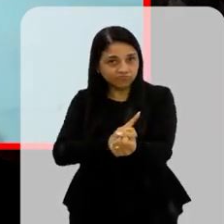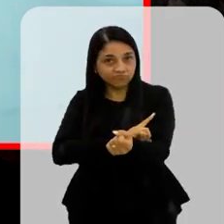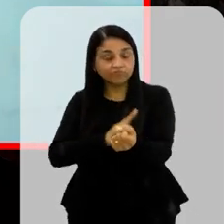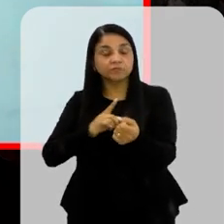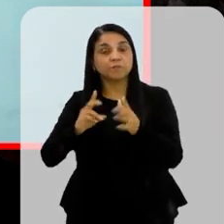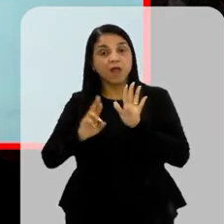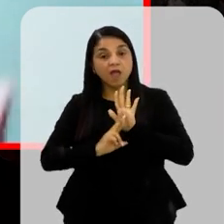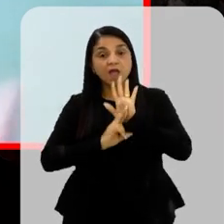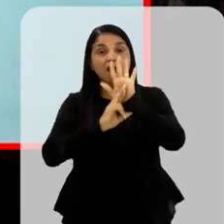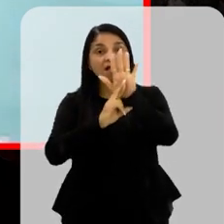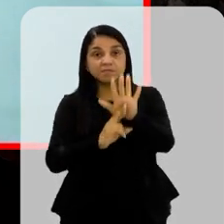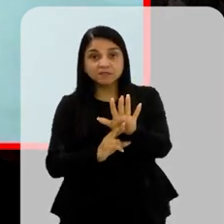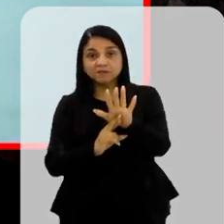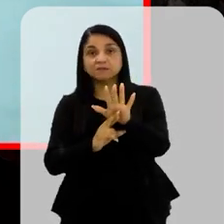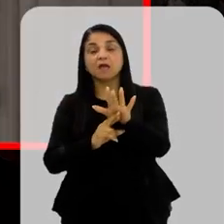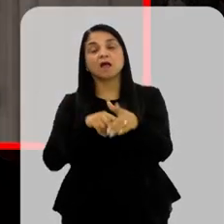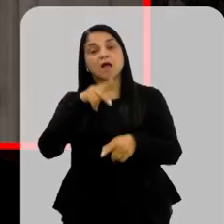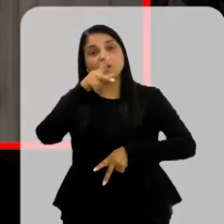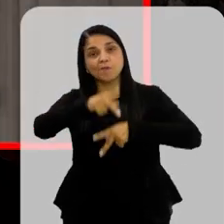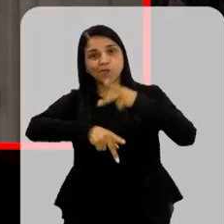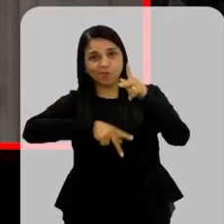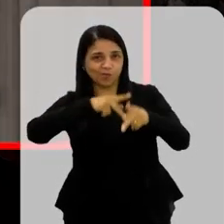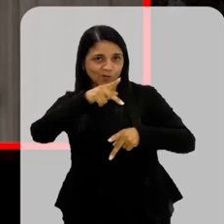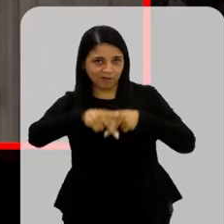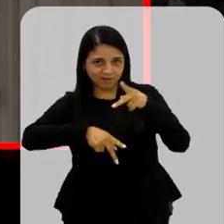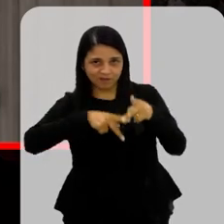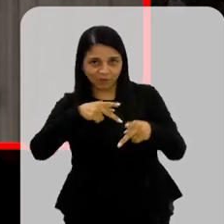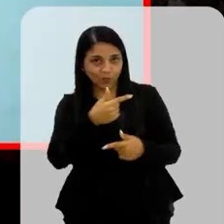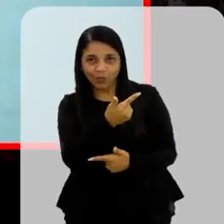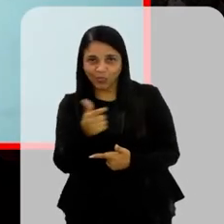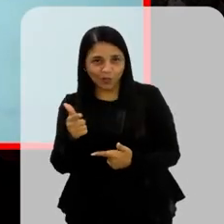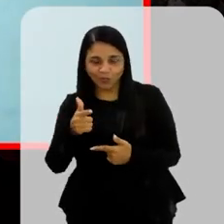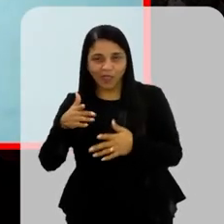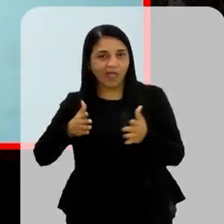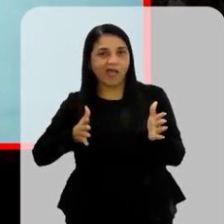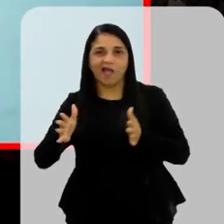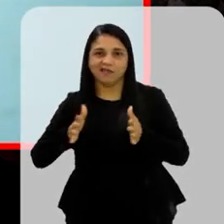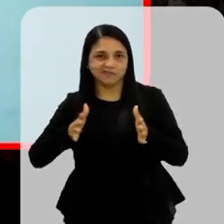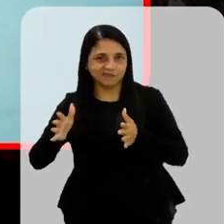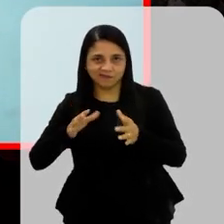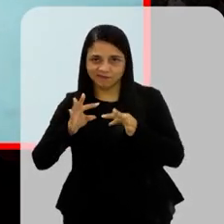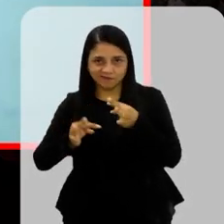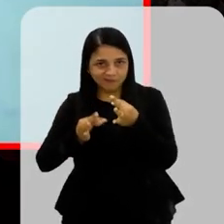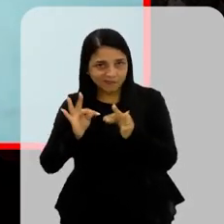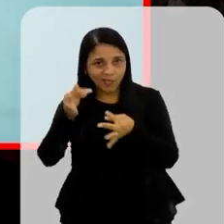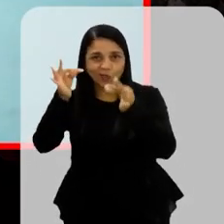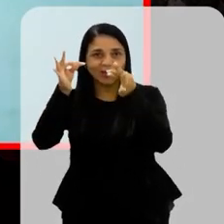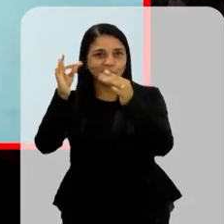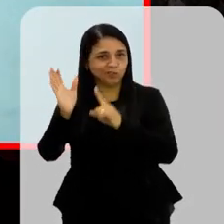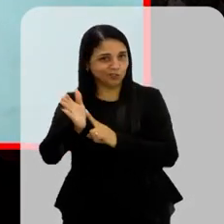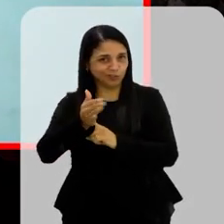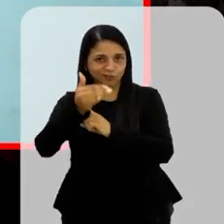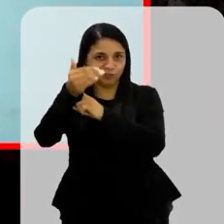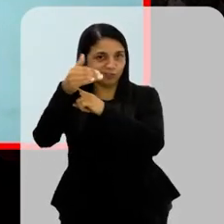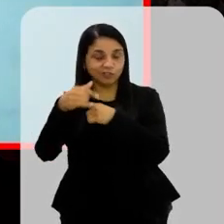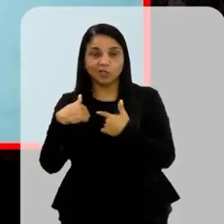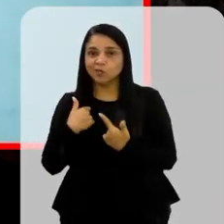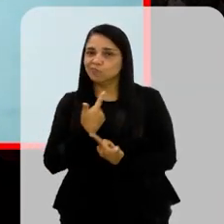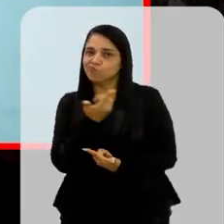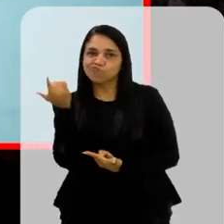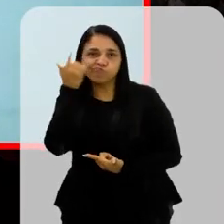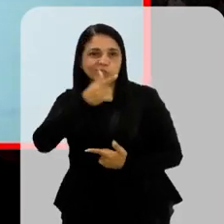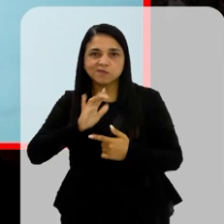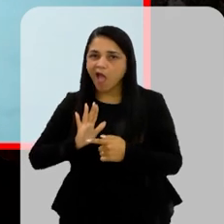representar Essa população Que às vezes Não tem acesso A tecnologias E não vai conseguir